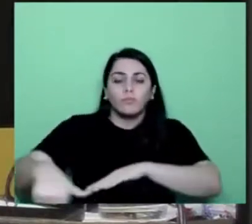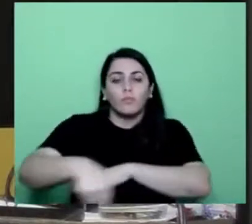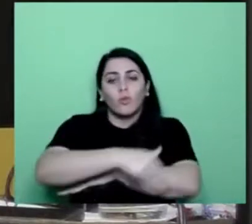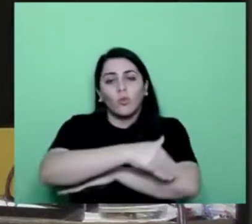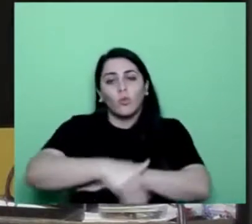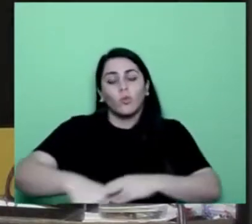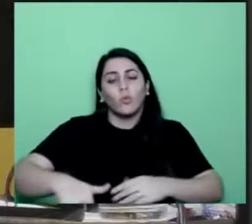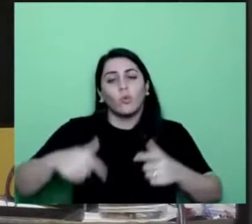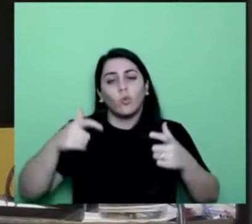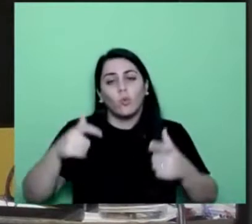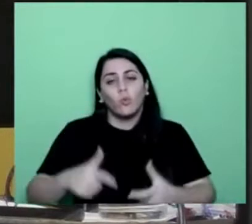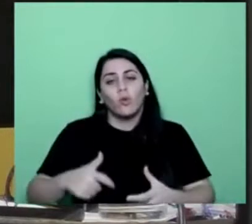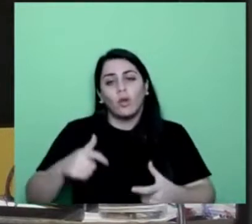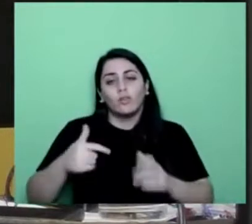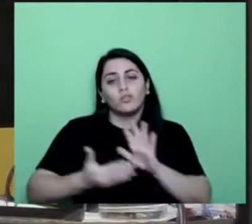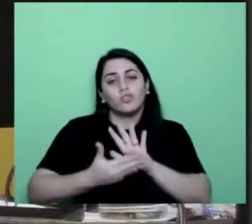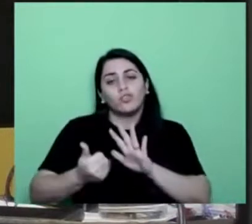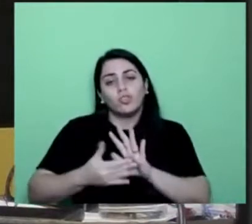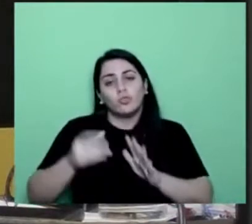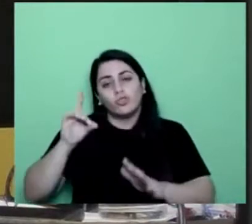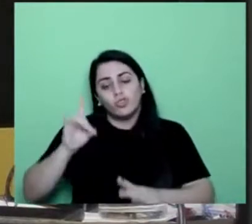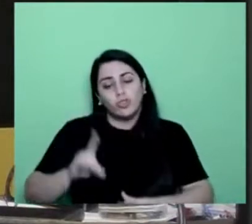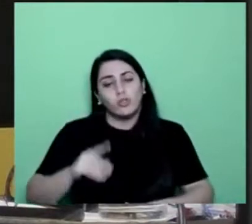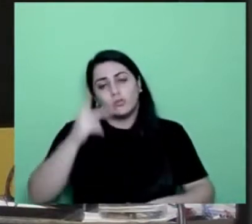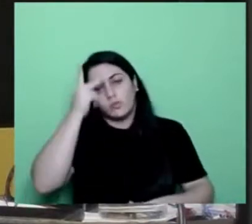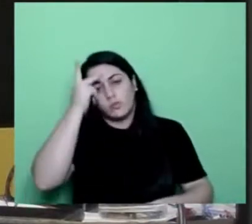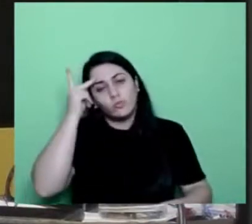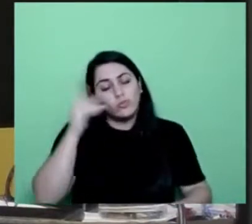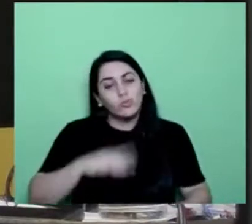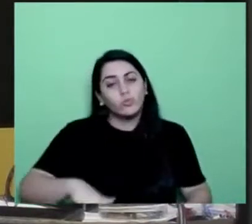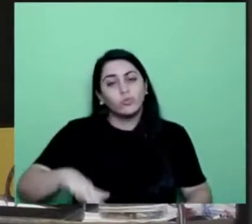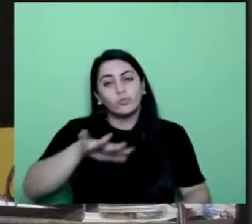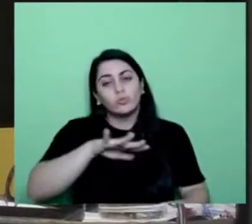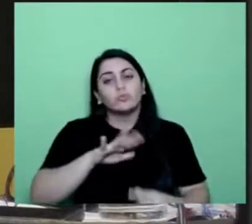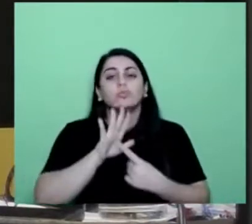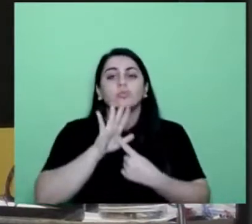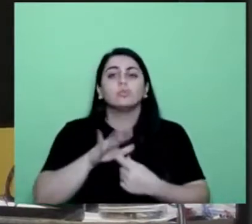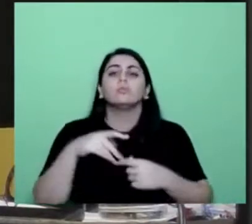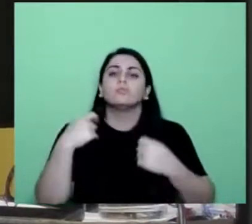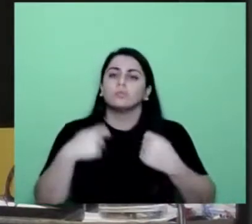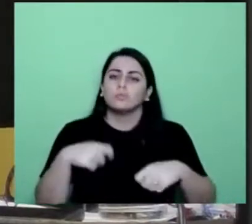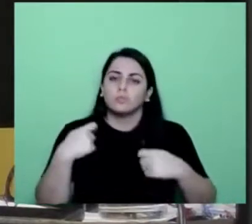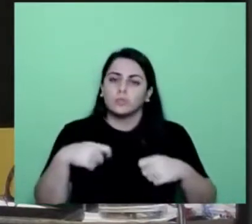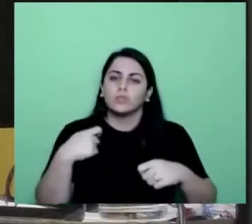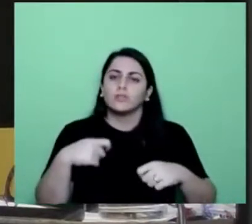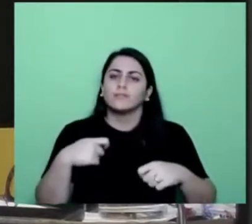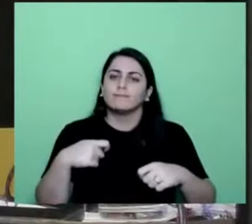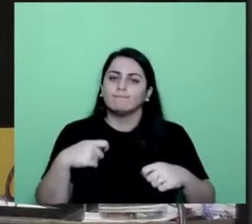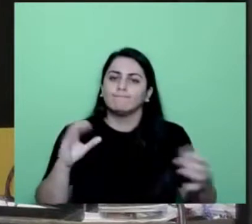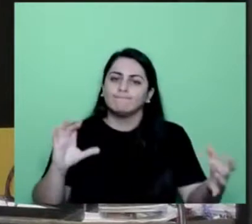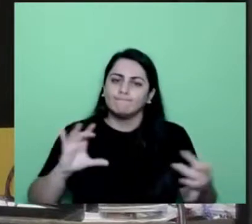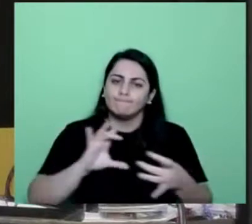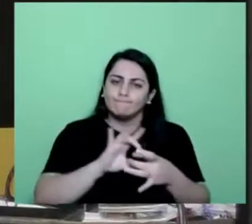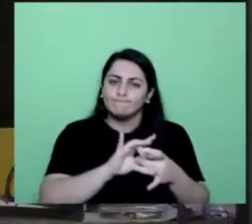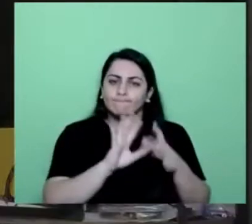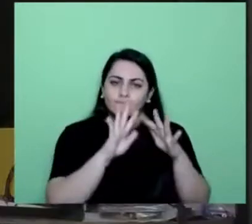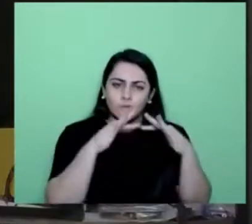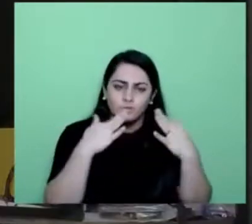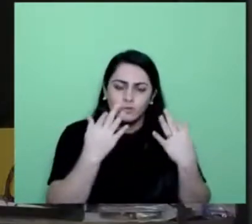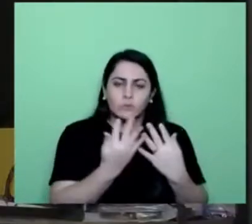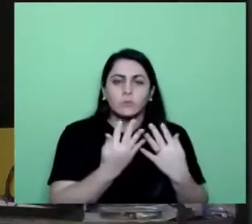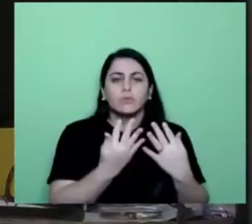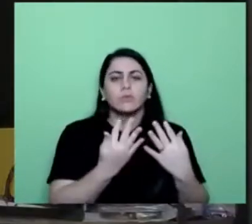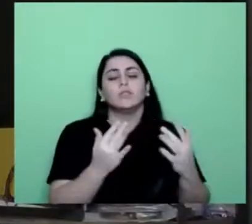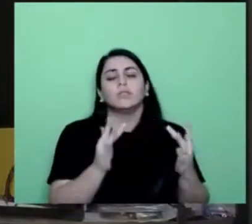de violação de direito. Aponta a necessidade do reestabelecimento desse vínculo familiar. Observando,